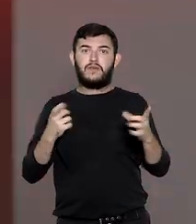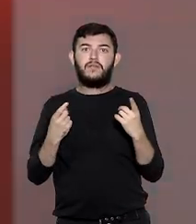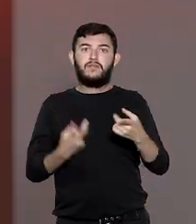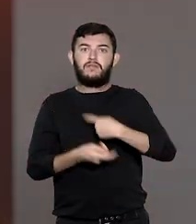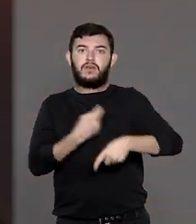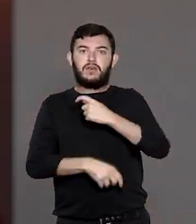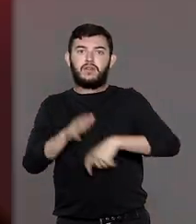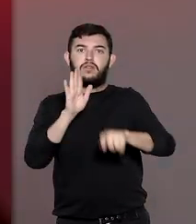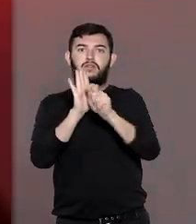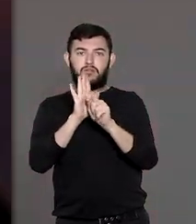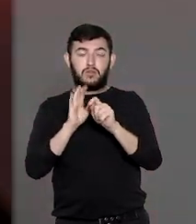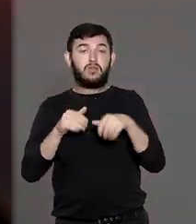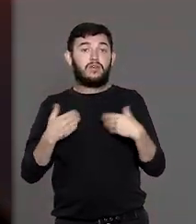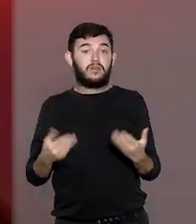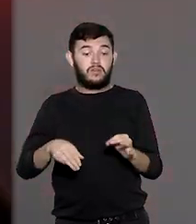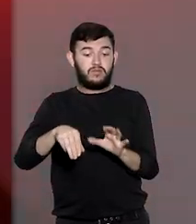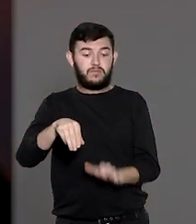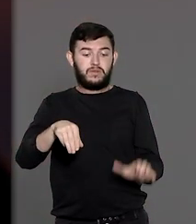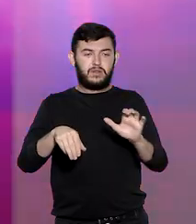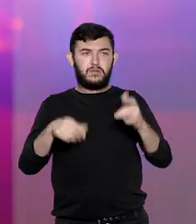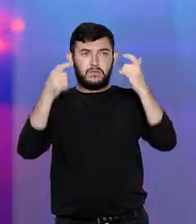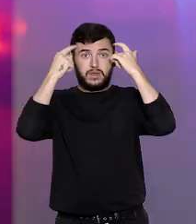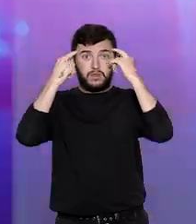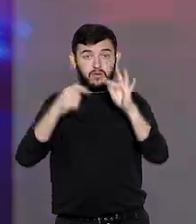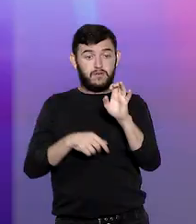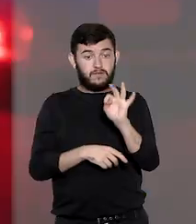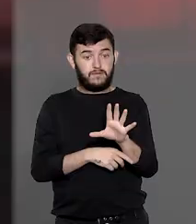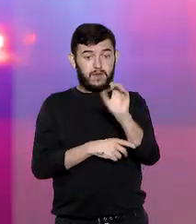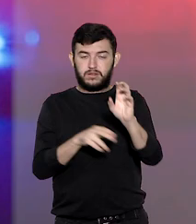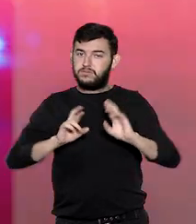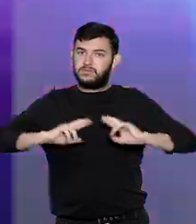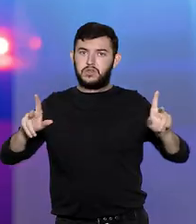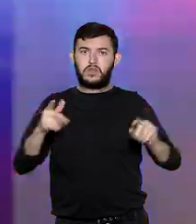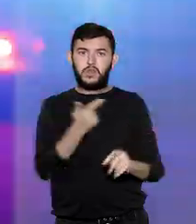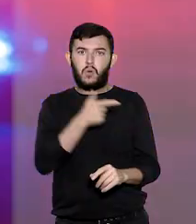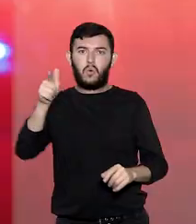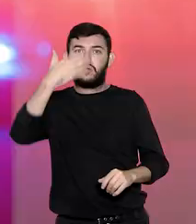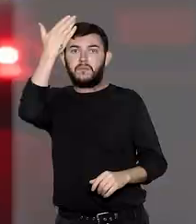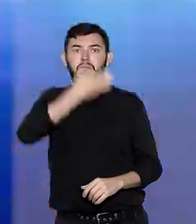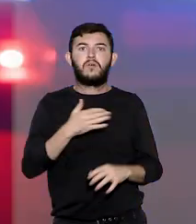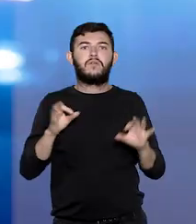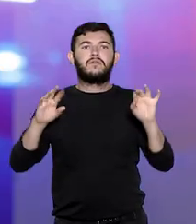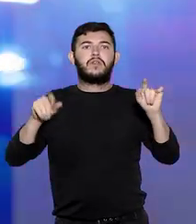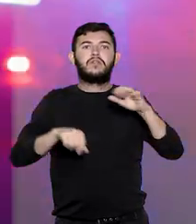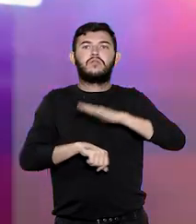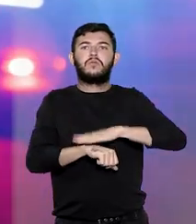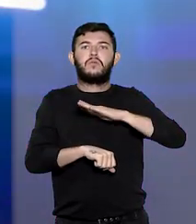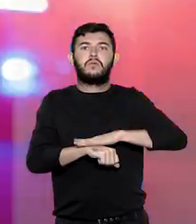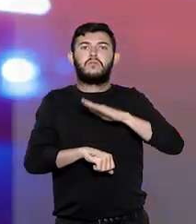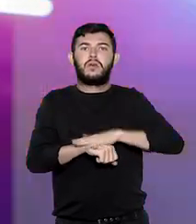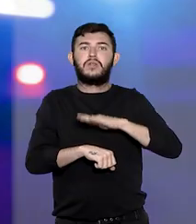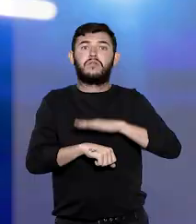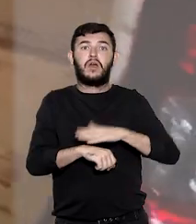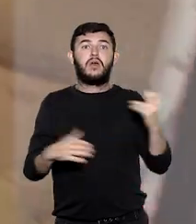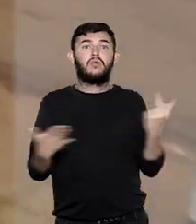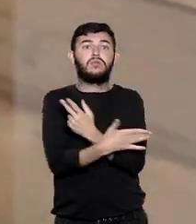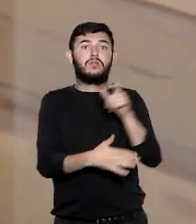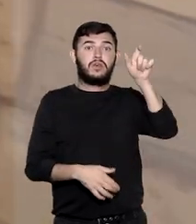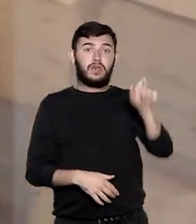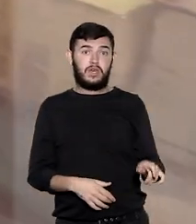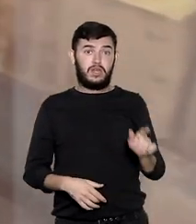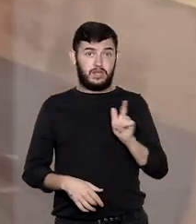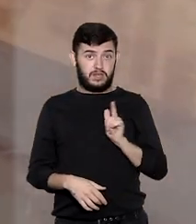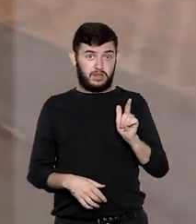tráfico de drogas. Para os ministros, esse fato isolado, sem outros indícios concretos de que no momento específico o